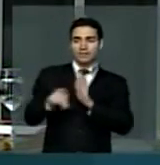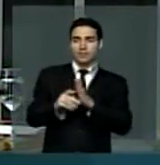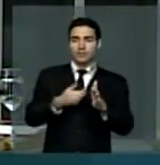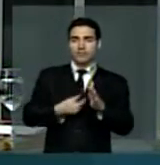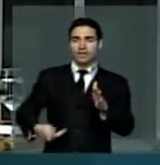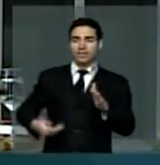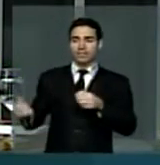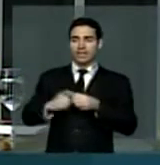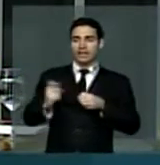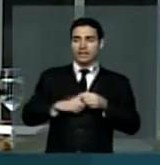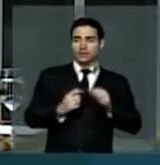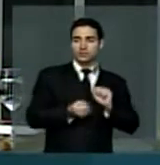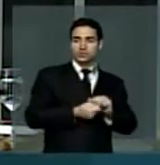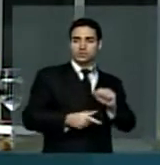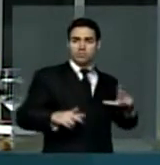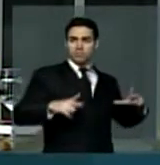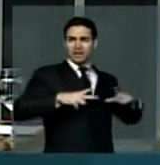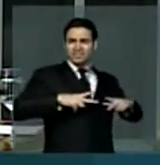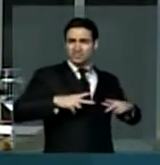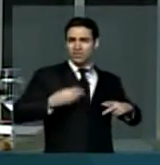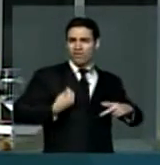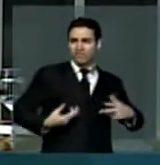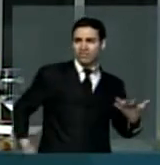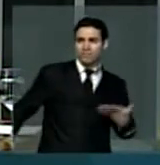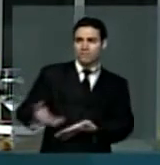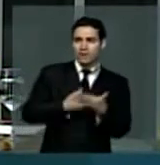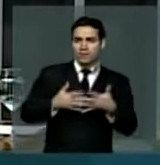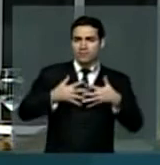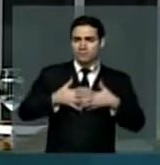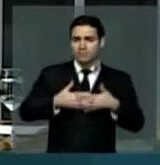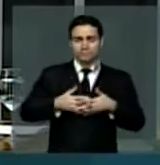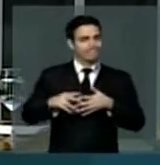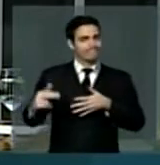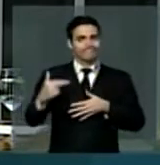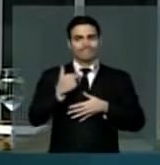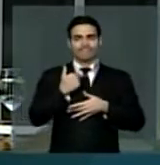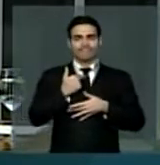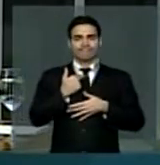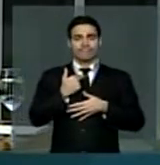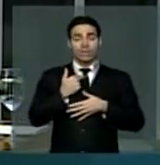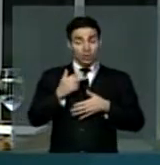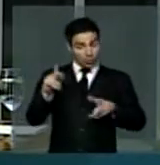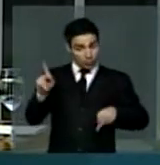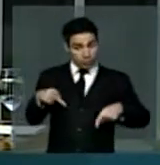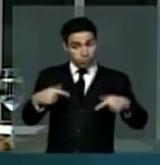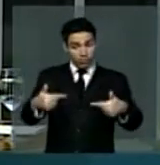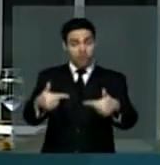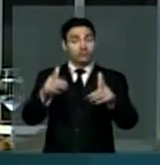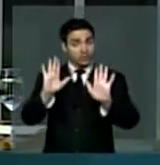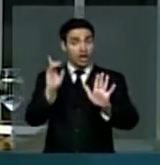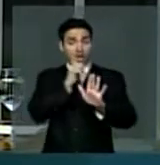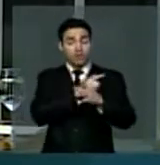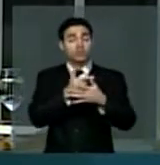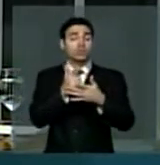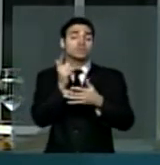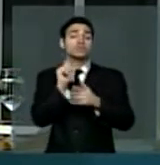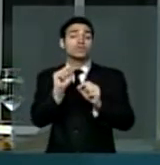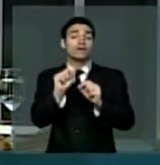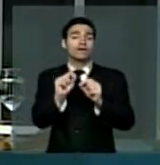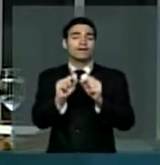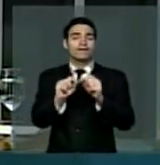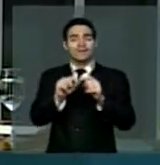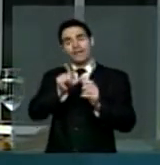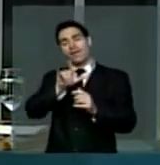públicos o povo conquistou a ficha limpa e a terá como valioso